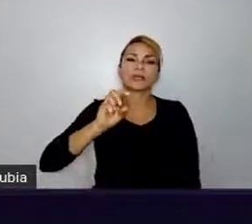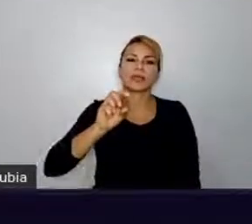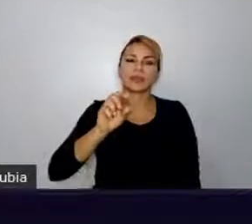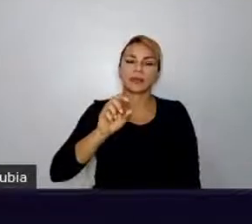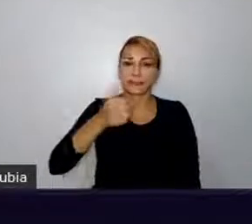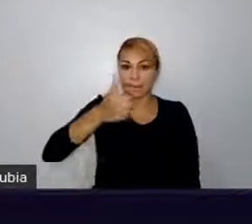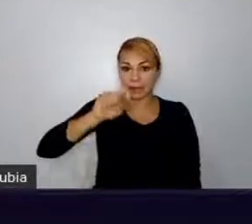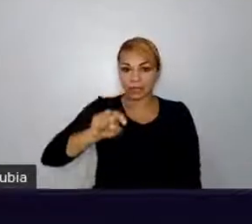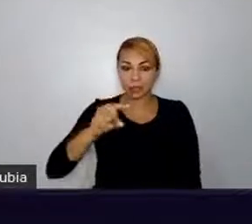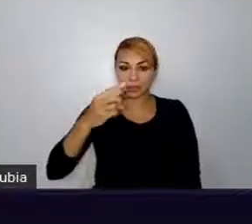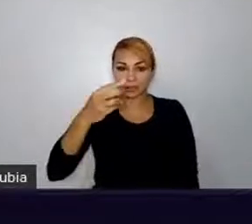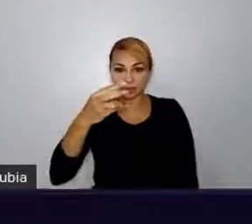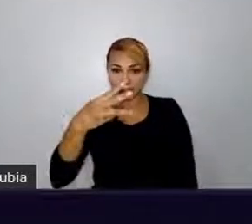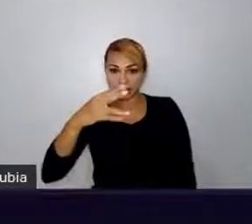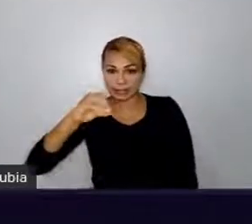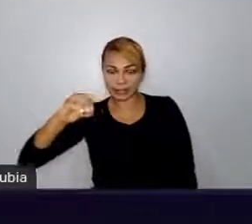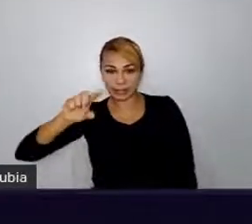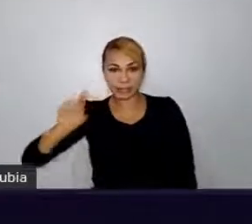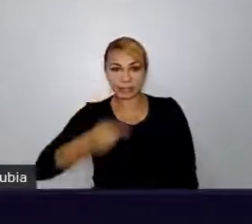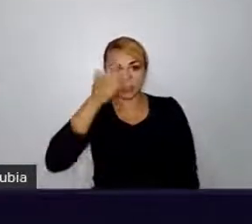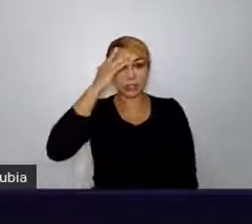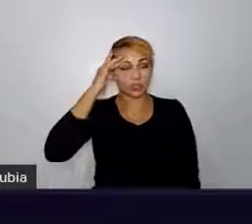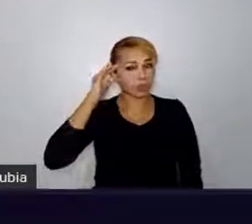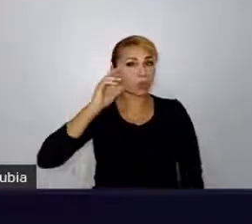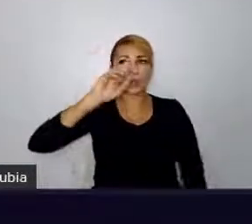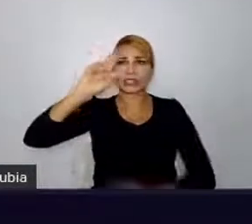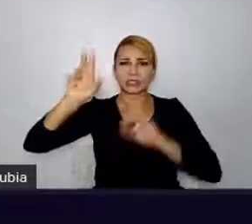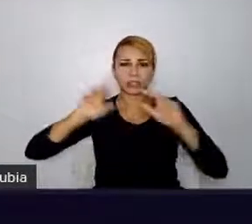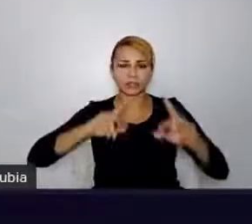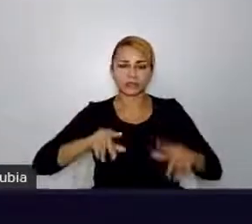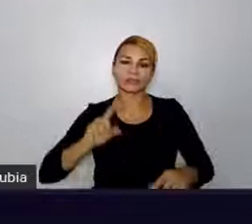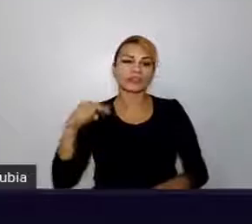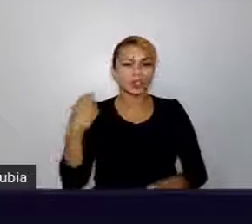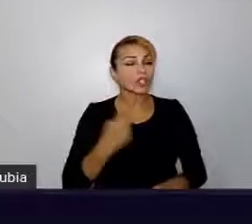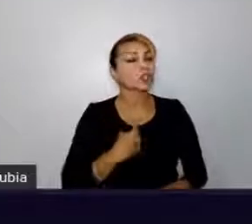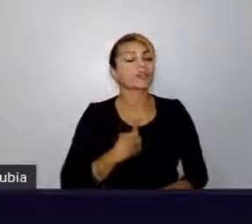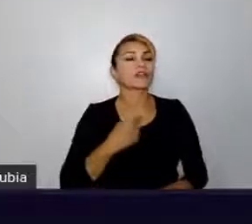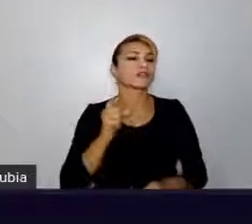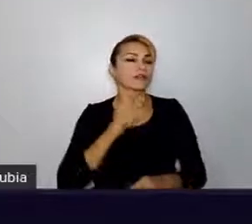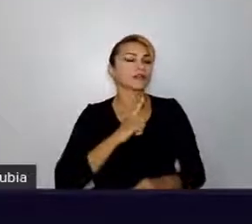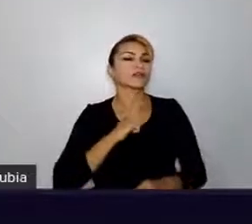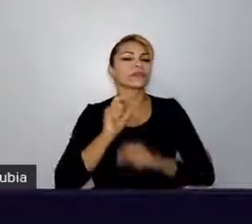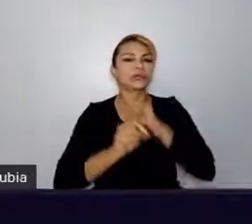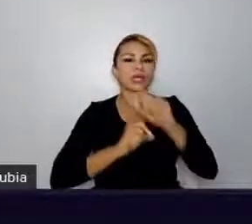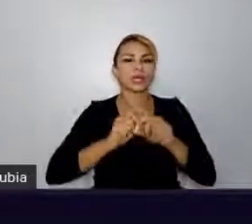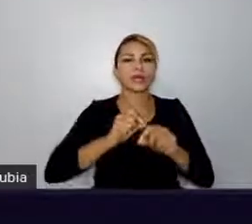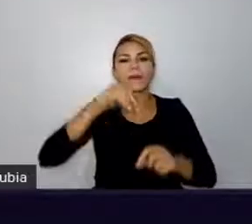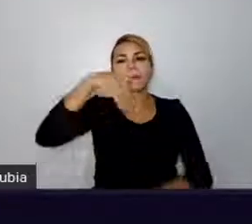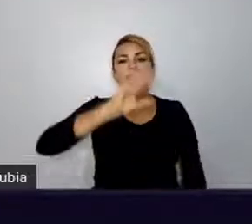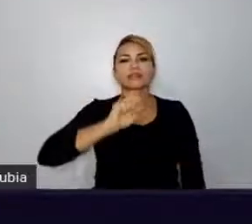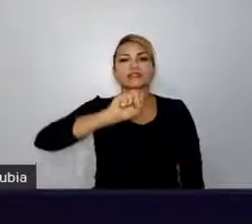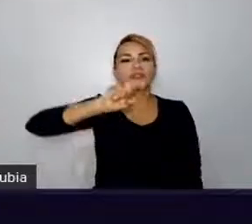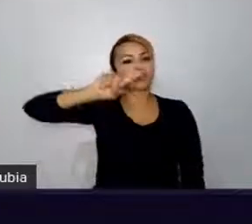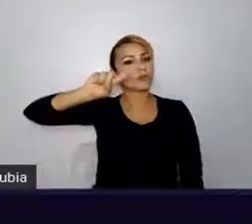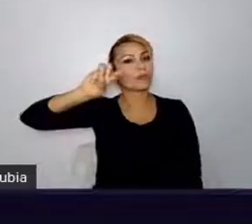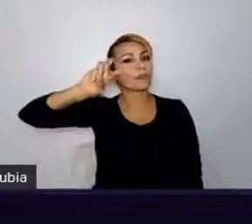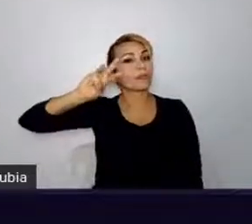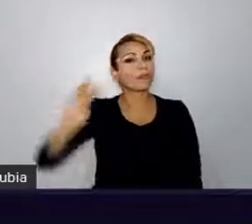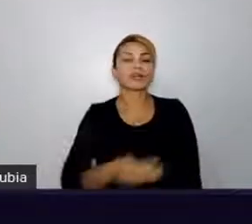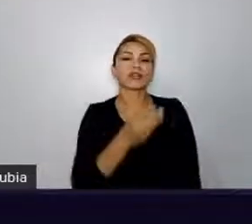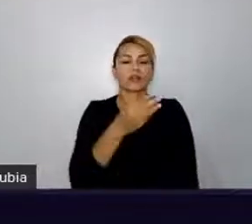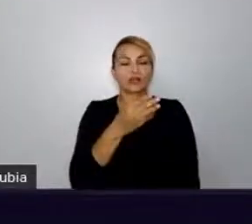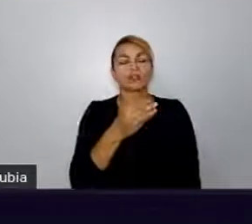2019, nós somos hoje mais de 8 milhões de Pythonistas. 8 milhões de pessoas é o mesmo que a